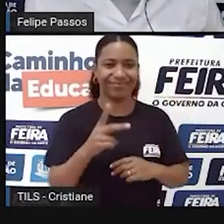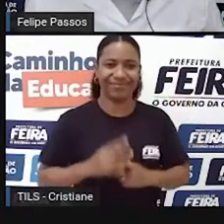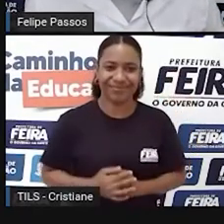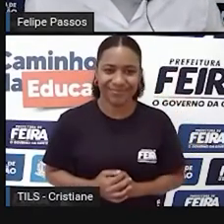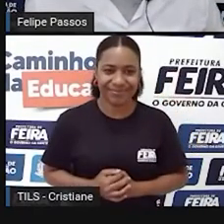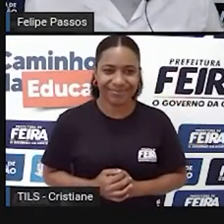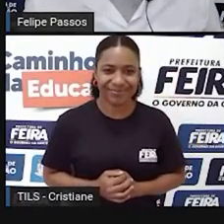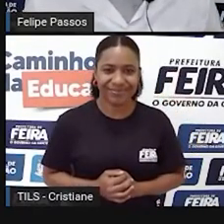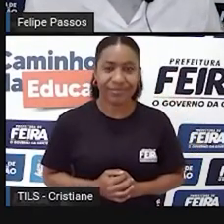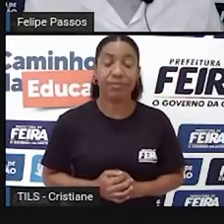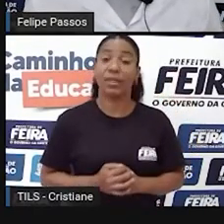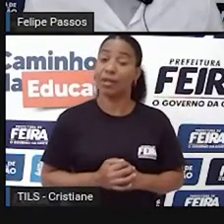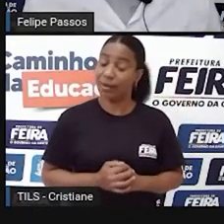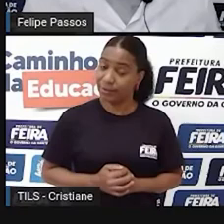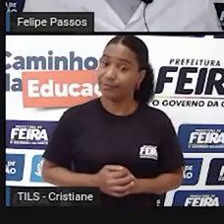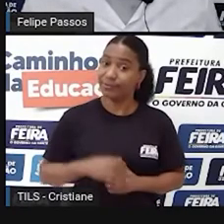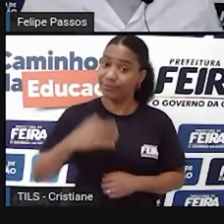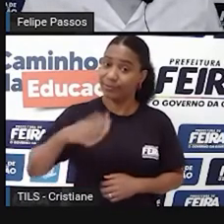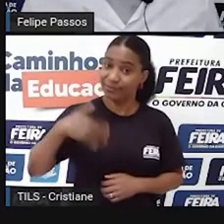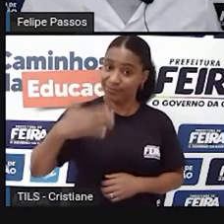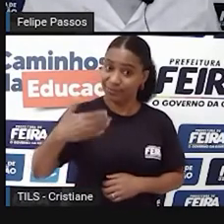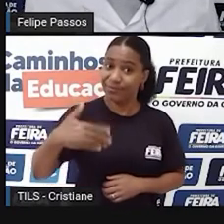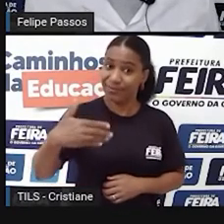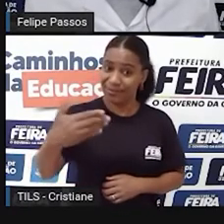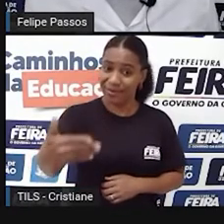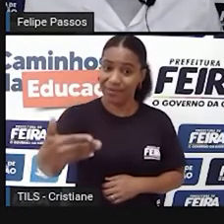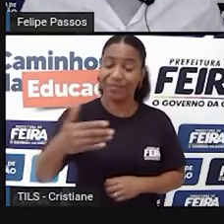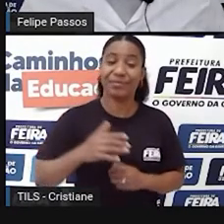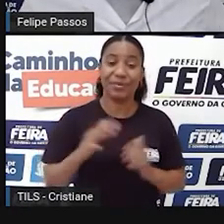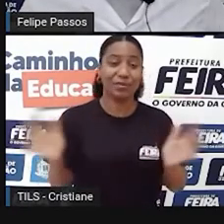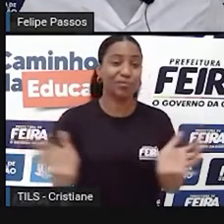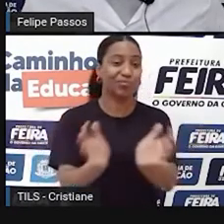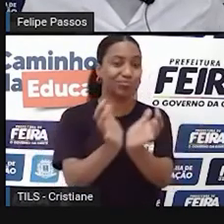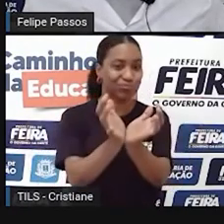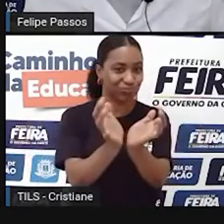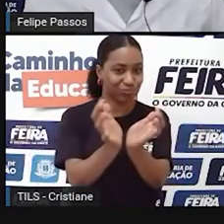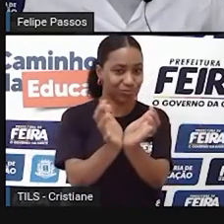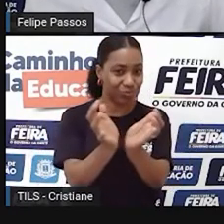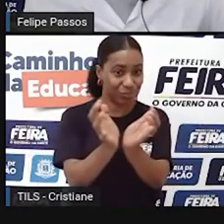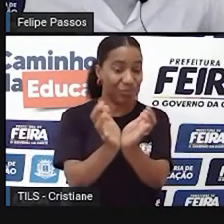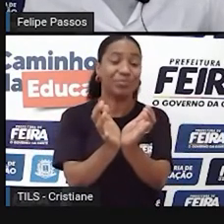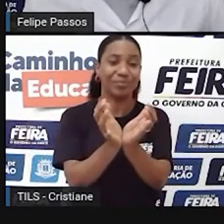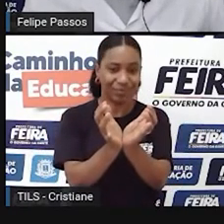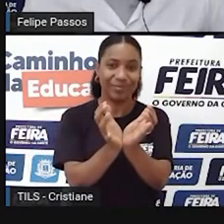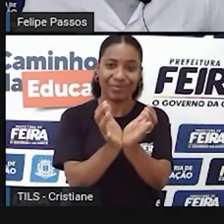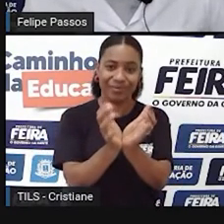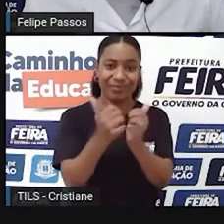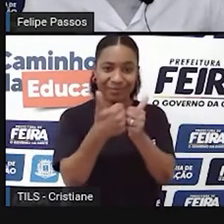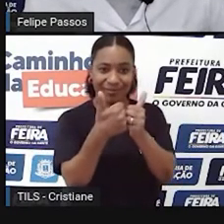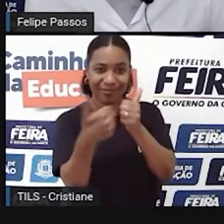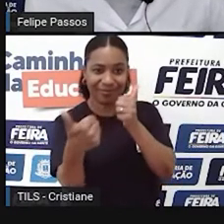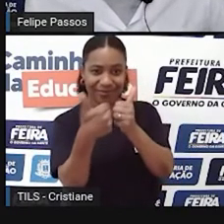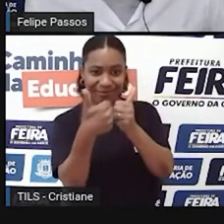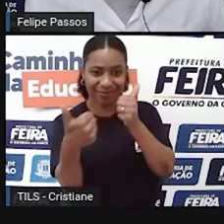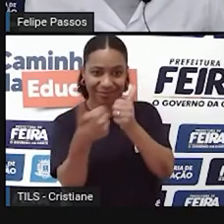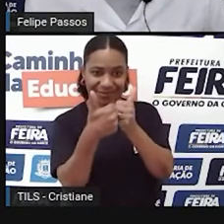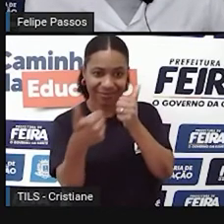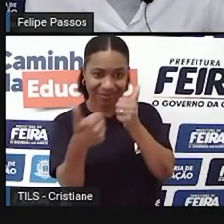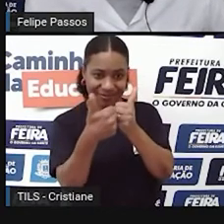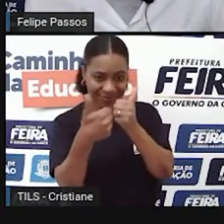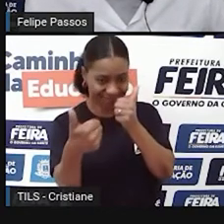Depois, teve um outro povo também com uma escrita muito rica, uma escrita bem diferente do que a gente